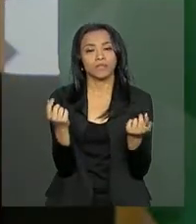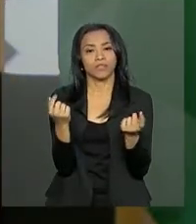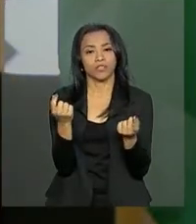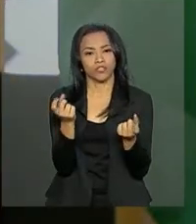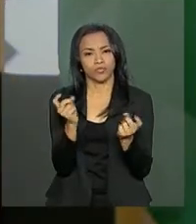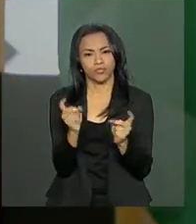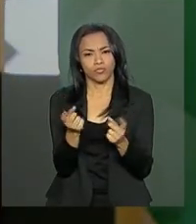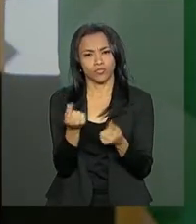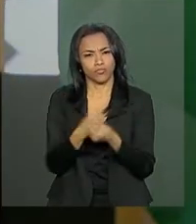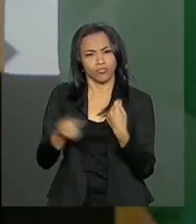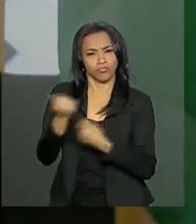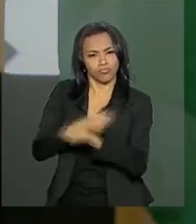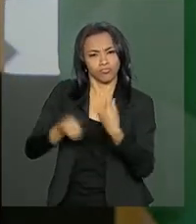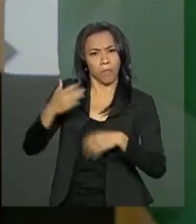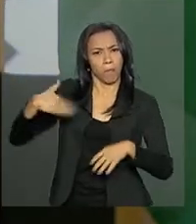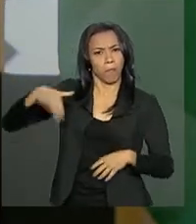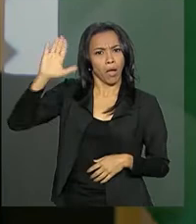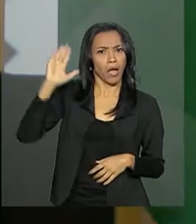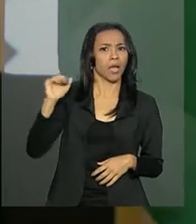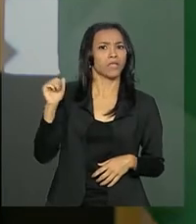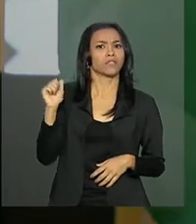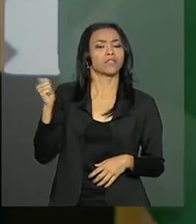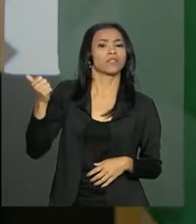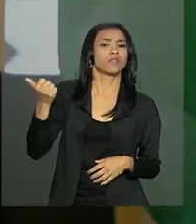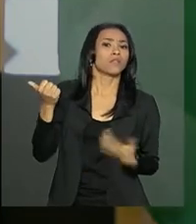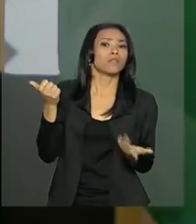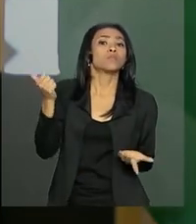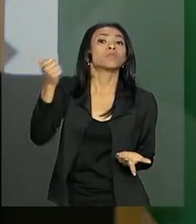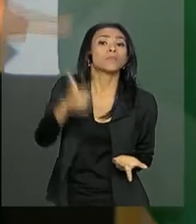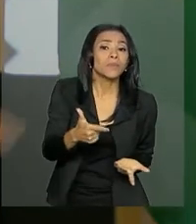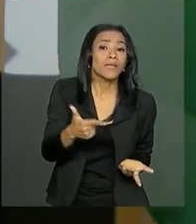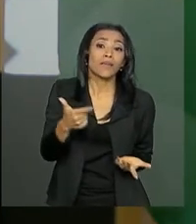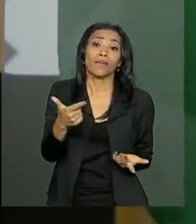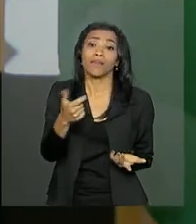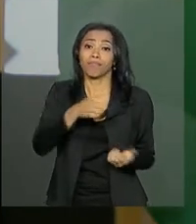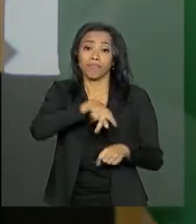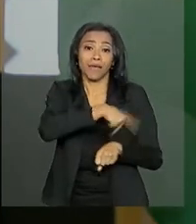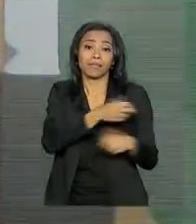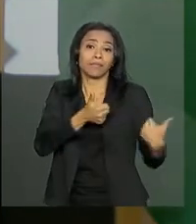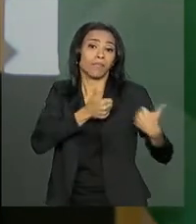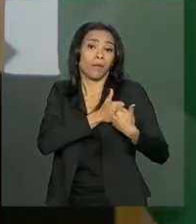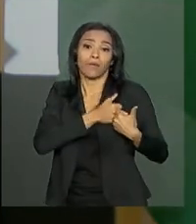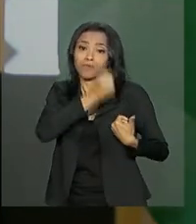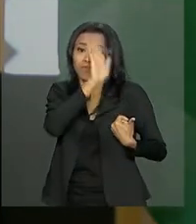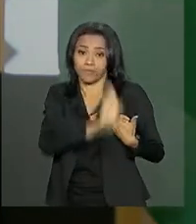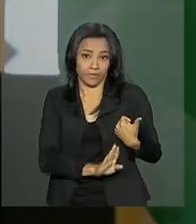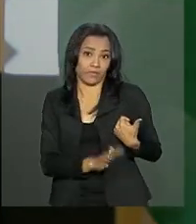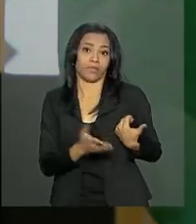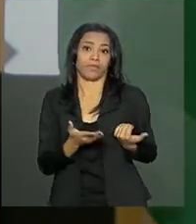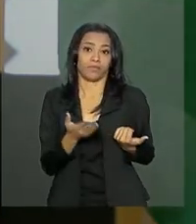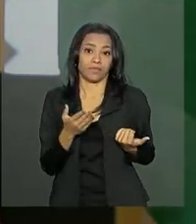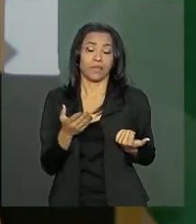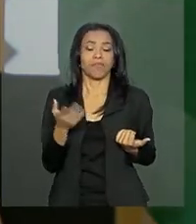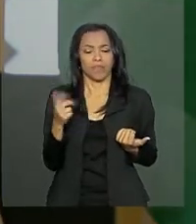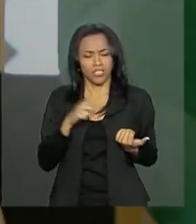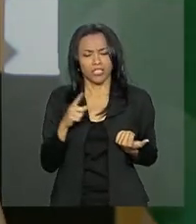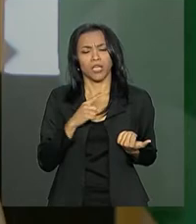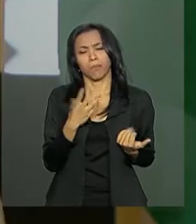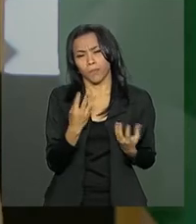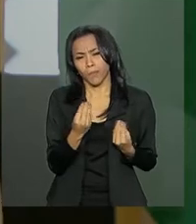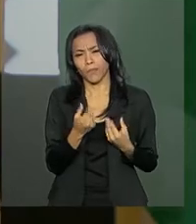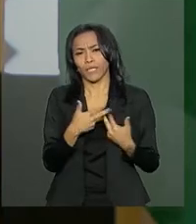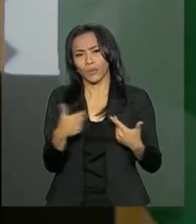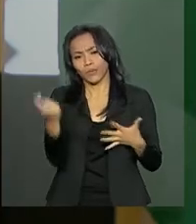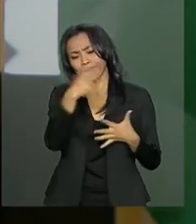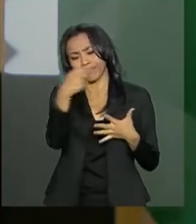chega a ser maior que o intercâmbio comercial com países vizinhos aqui nossos. Mas ainda há muita coisa por fazer